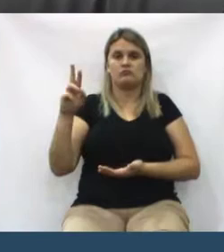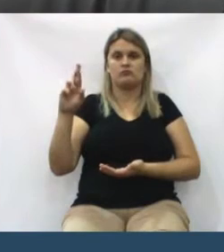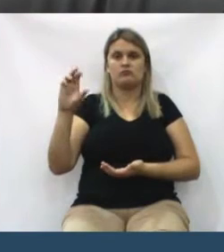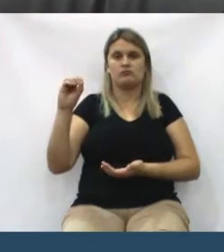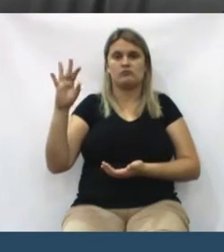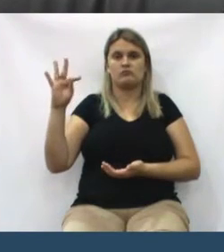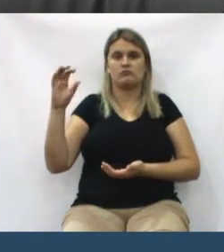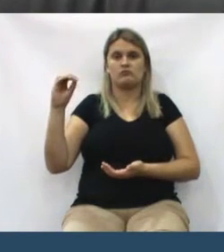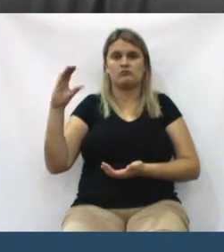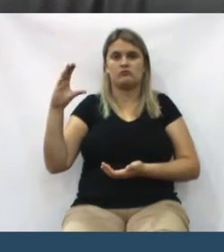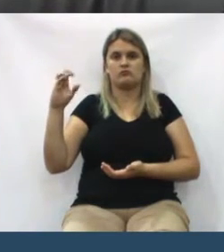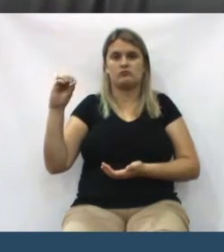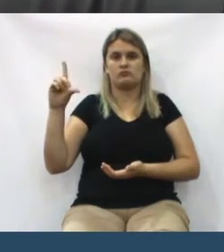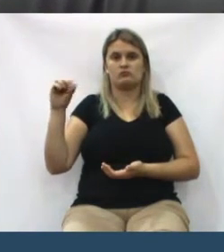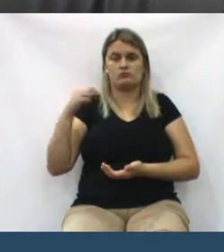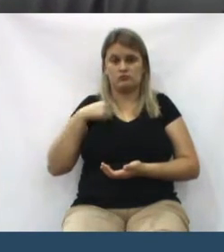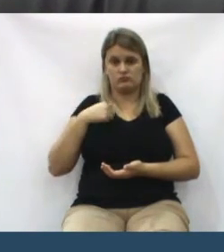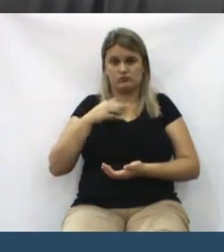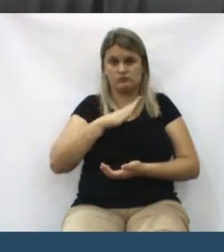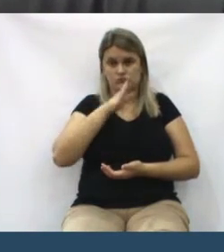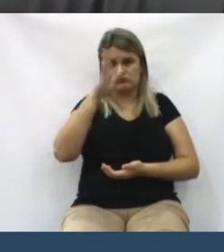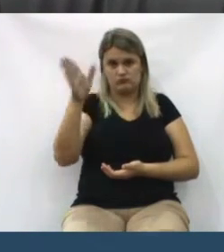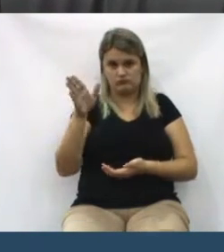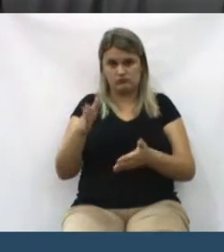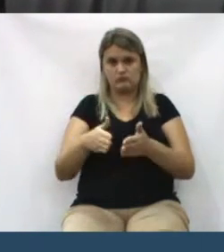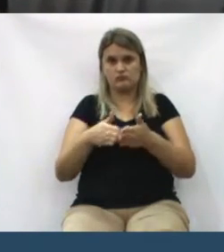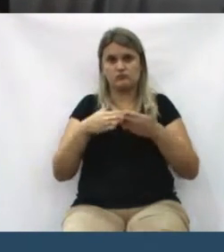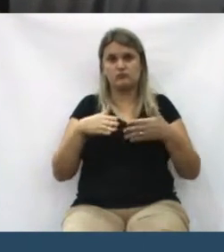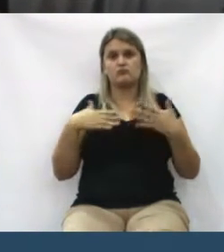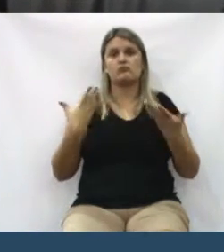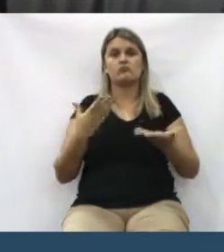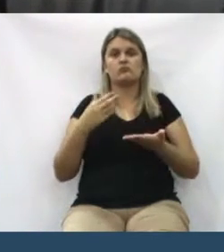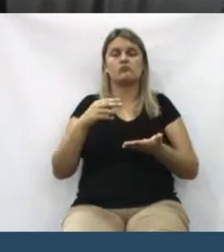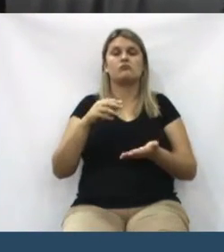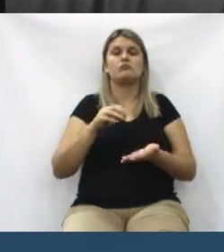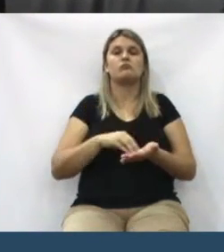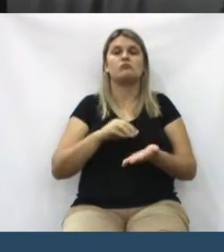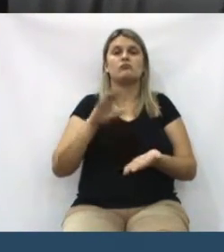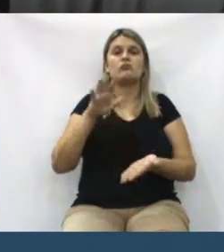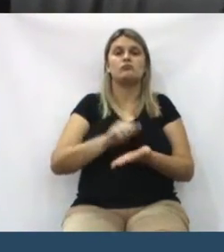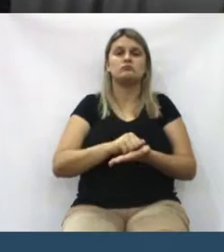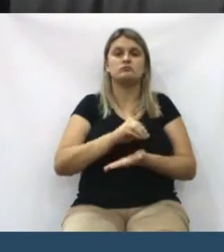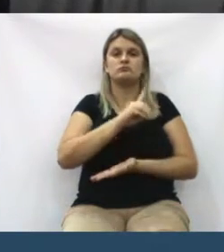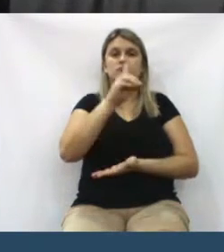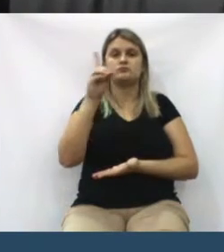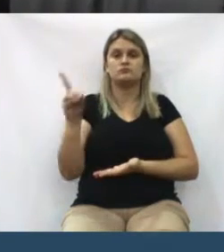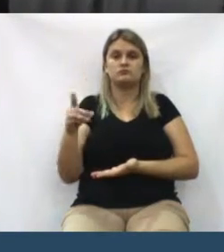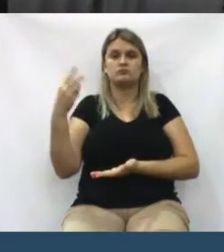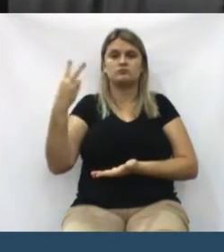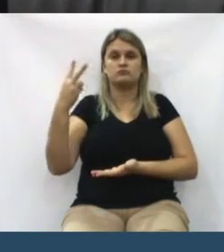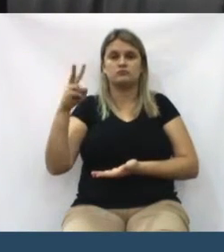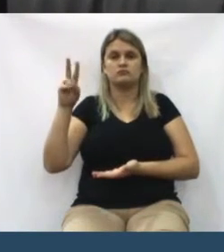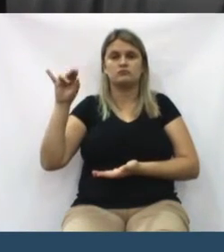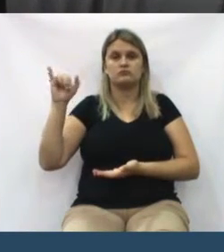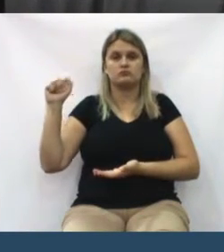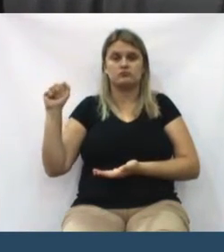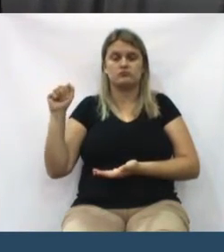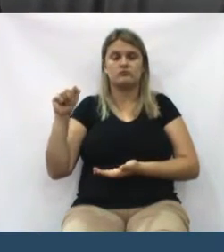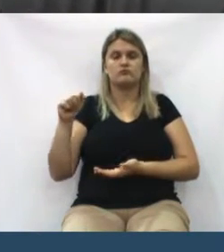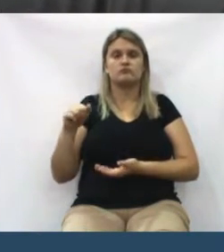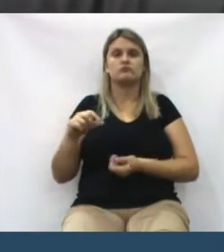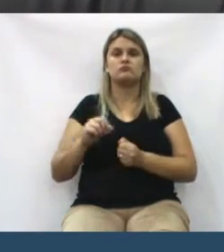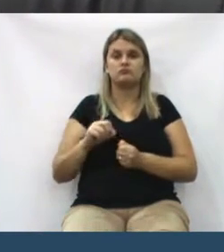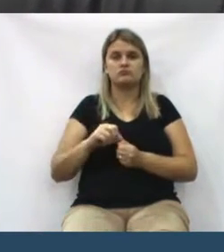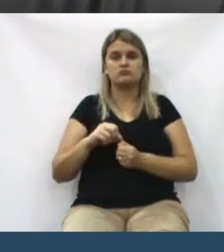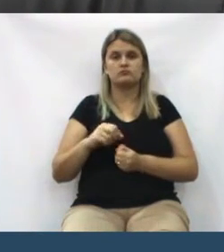a Companhia Municipal de Habitação e pede um protocolo, a data da sua inscrição, uma segunda via, algo